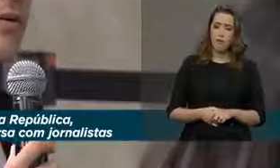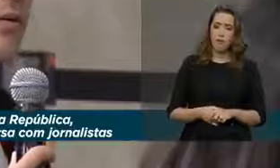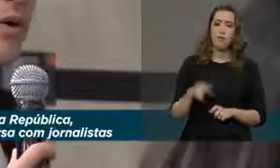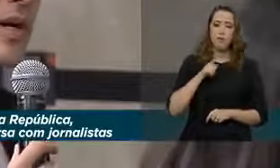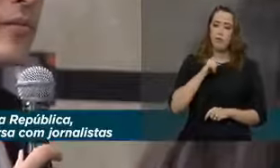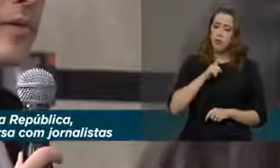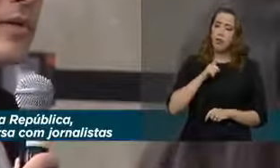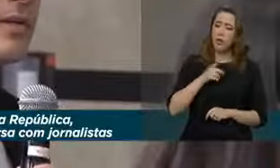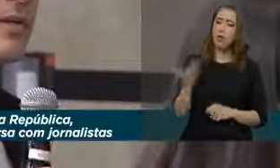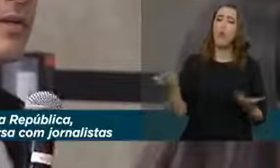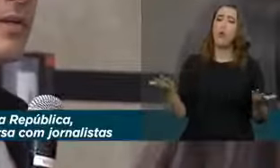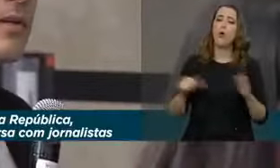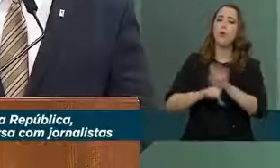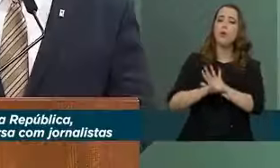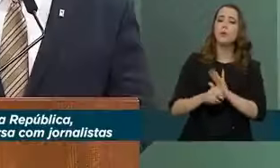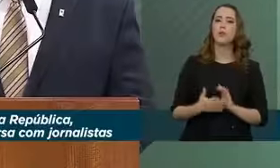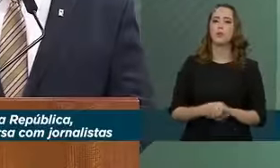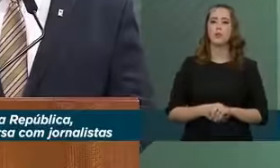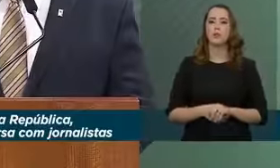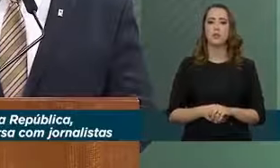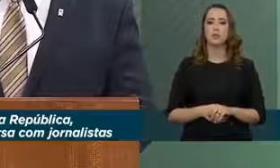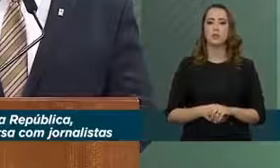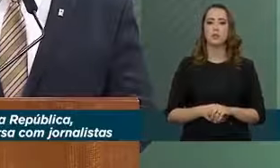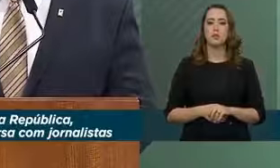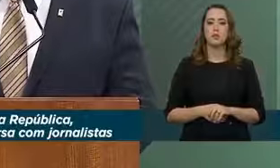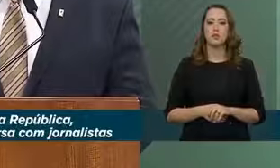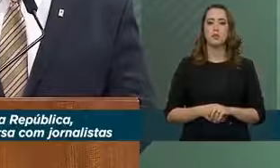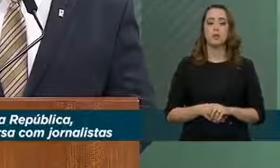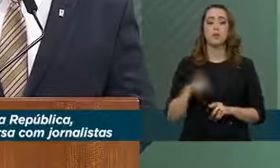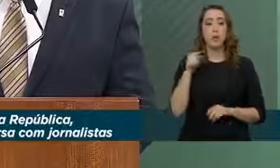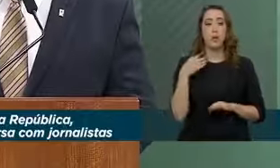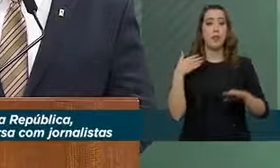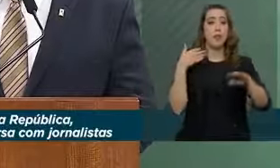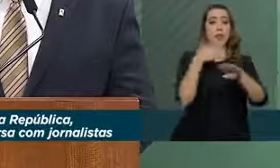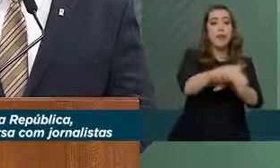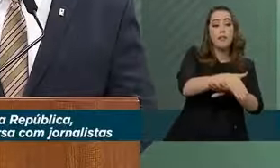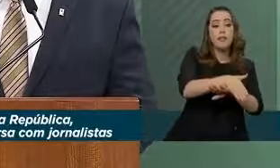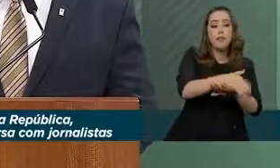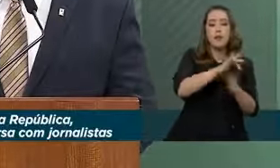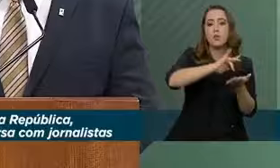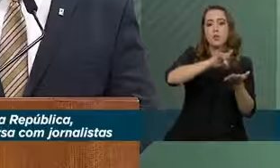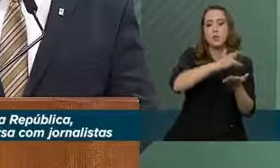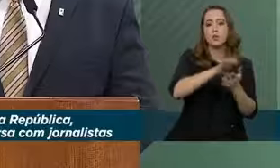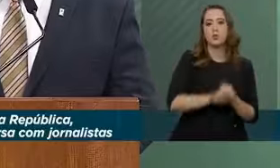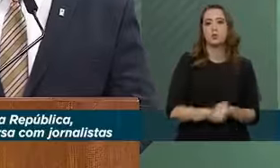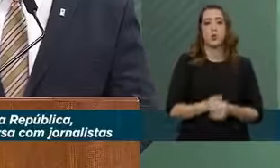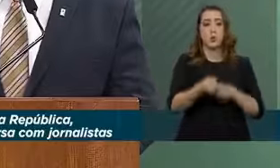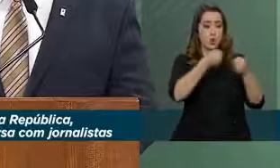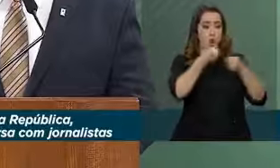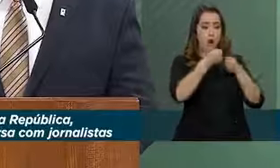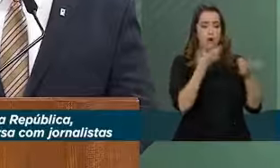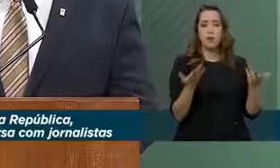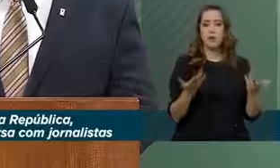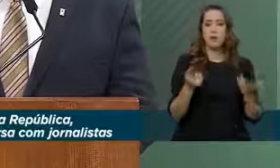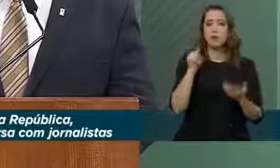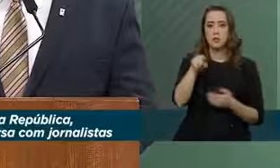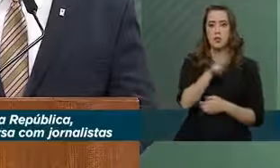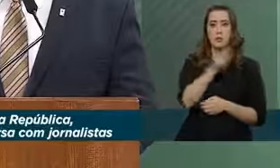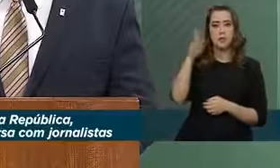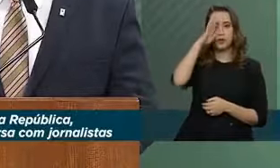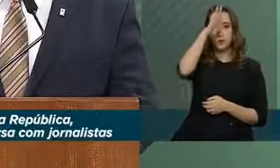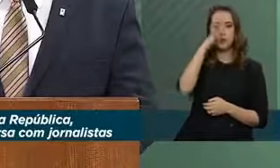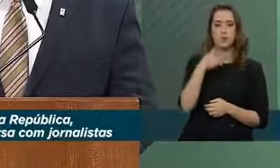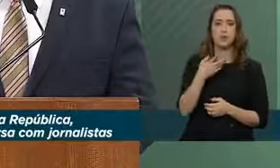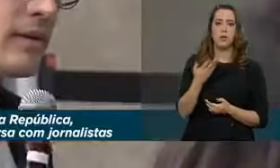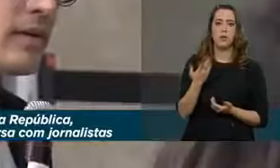Eu tenho. Qual crime foi? Sobre o crime que foi cometido de invasão. jornalista? Não há dúvida. Por parte do presidente, não há